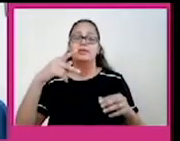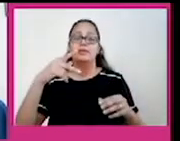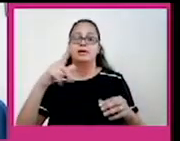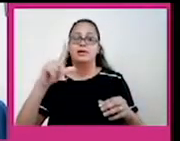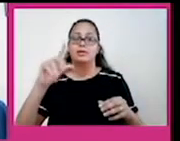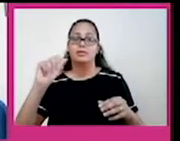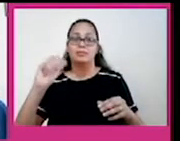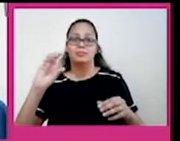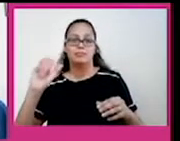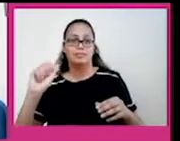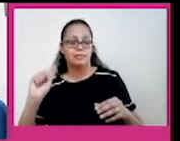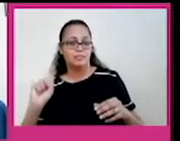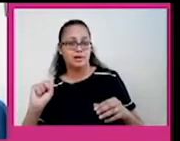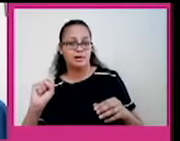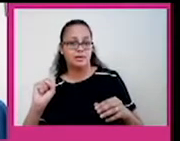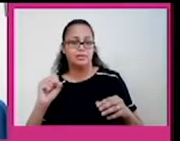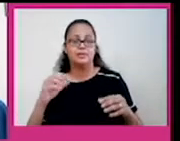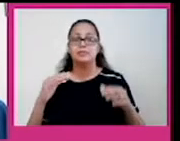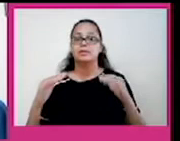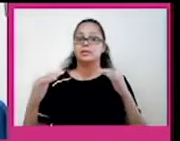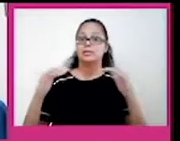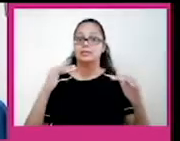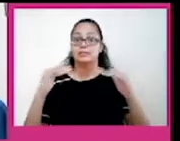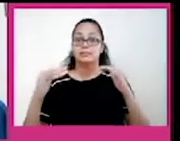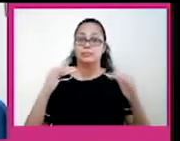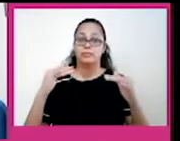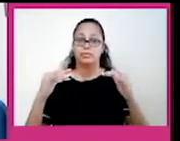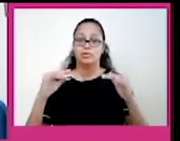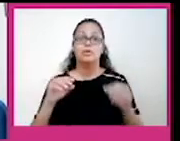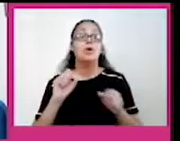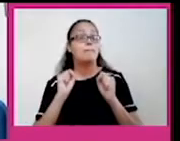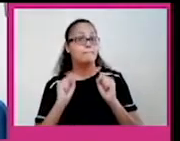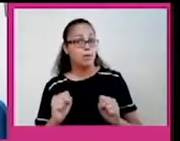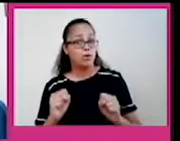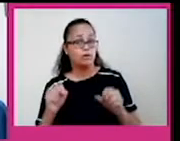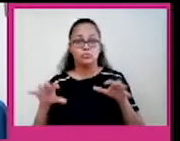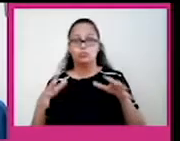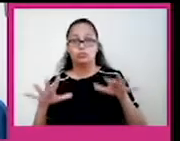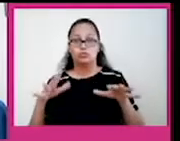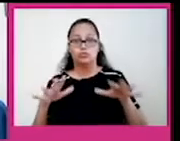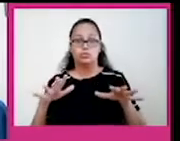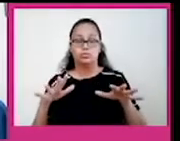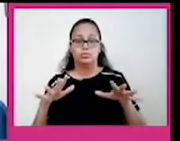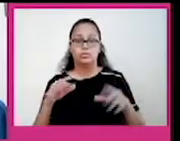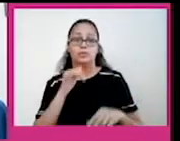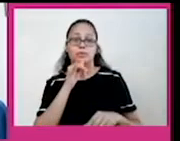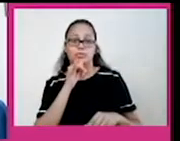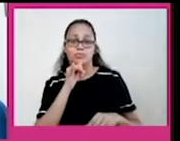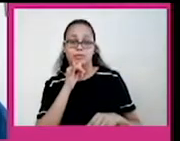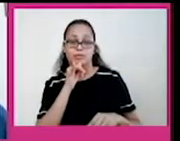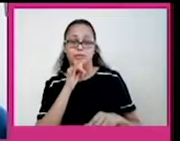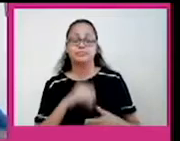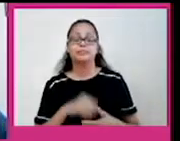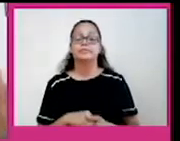lateralmente com grande atrito, gerando terremotos e elevada magnitude. É o caso da falha de Santo André na